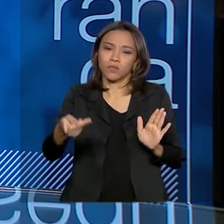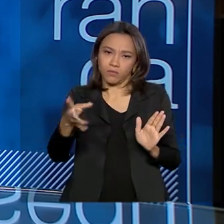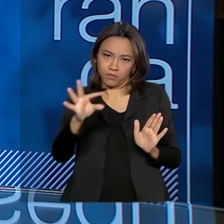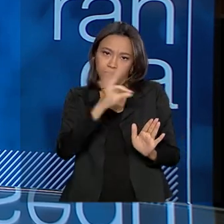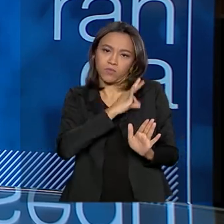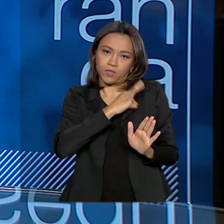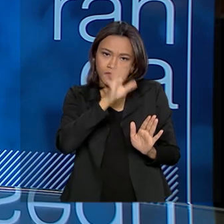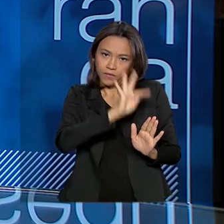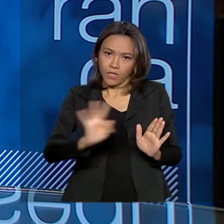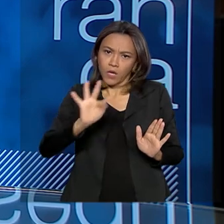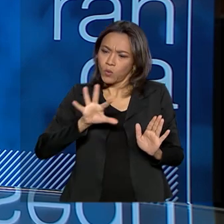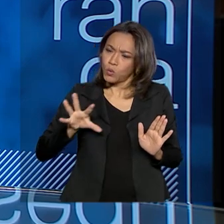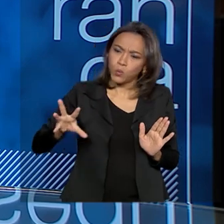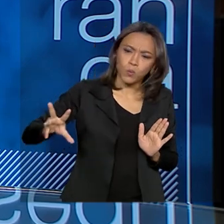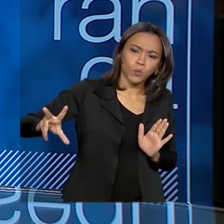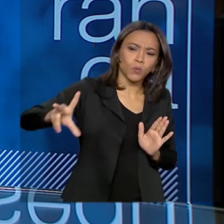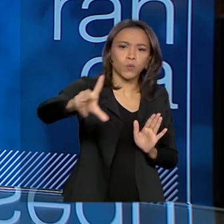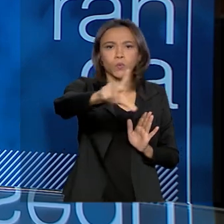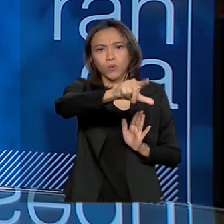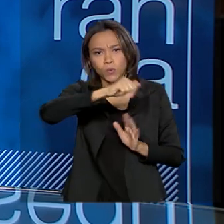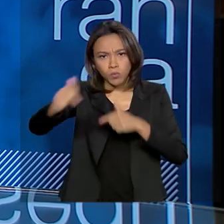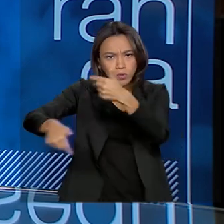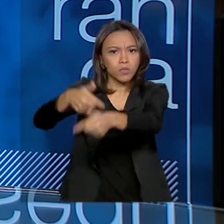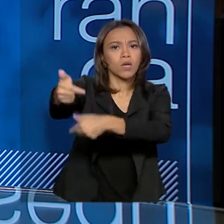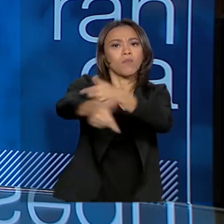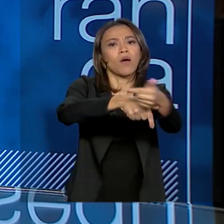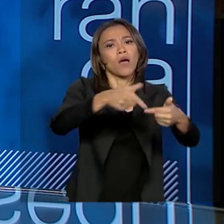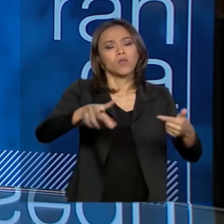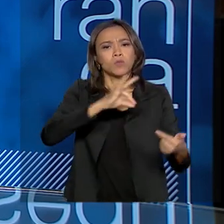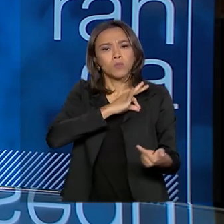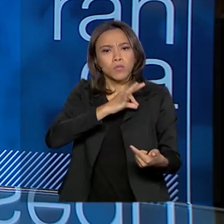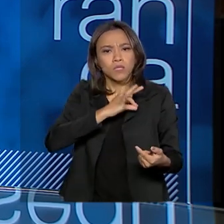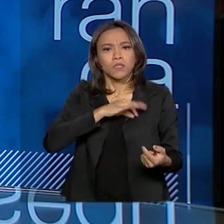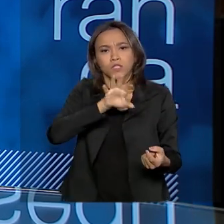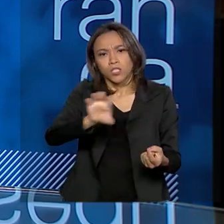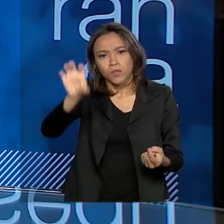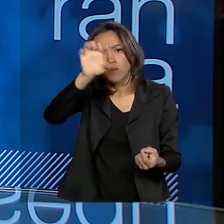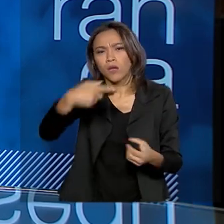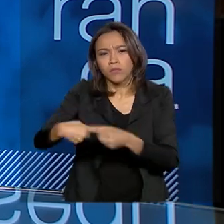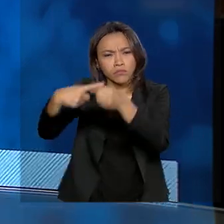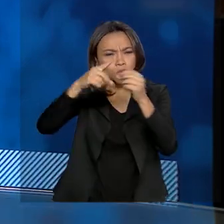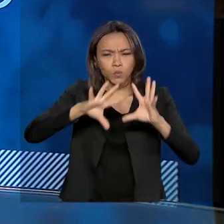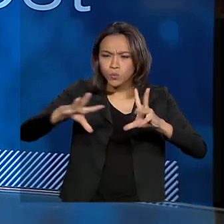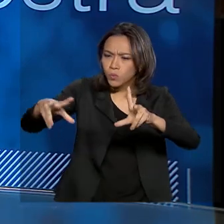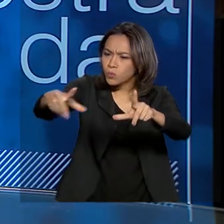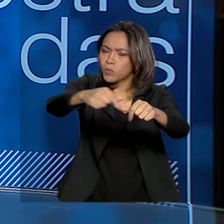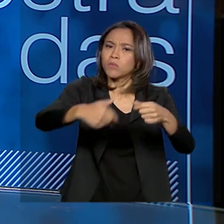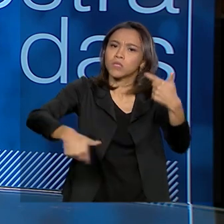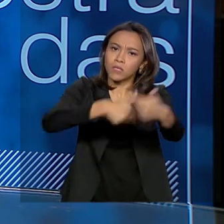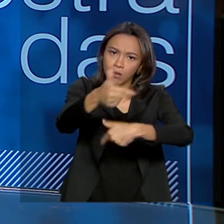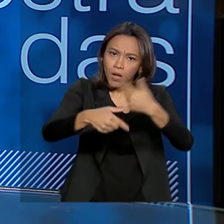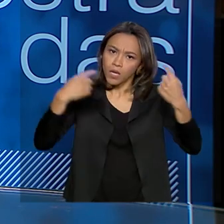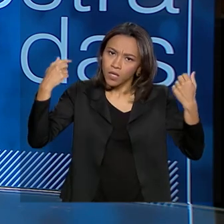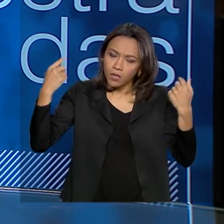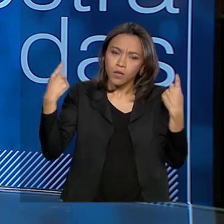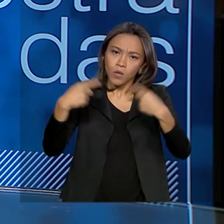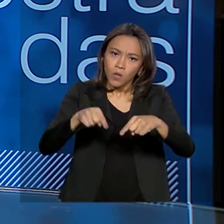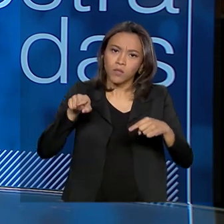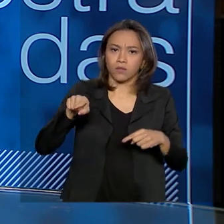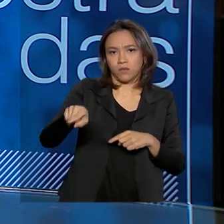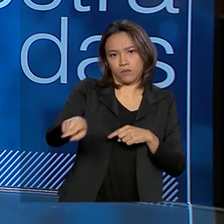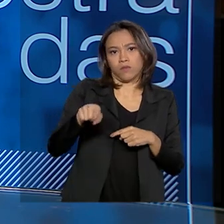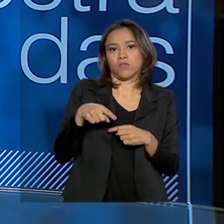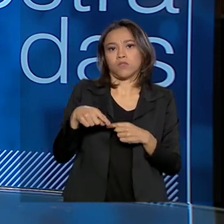agências trabalham em enfrentamento à embriaguez. Todas as agências trabalham na questão de fiscalização